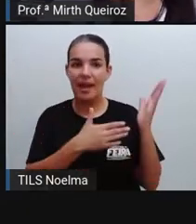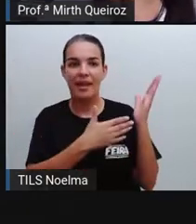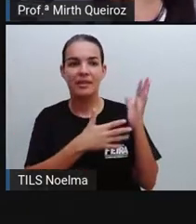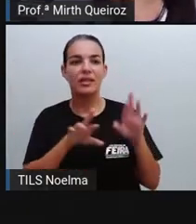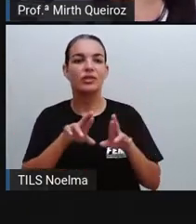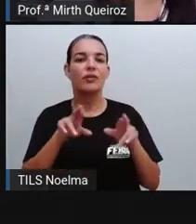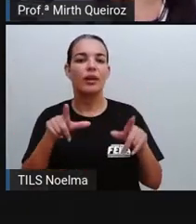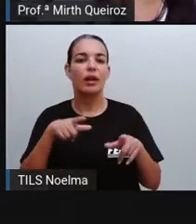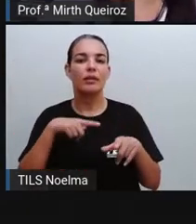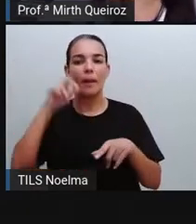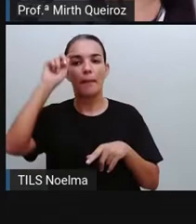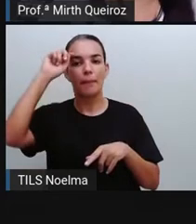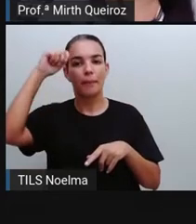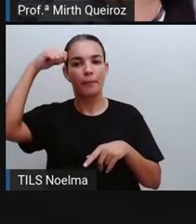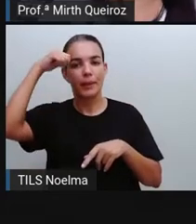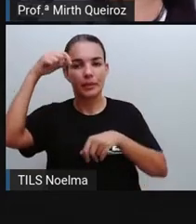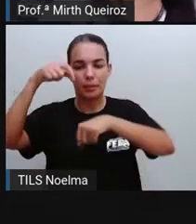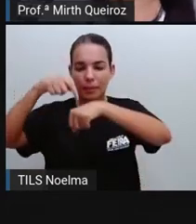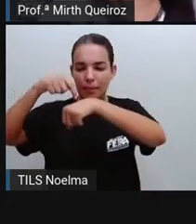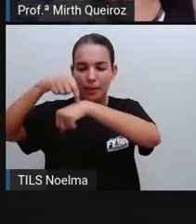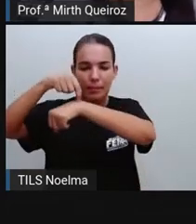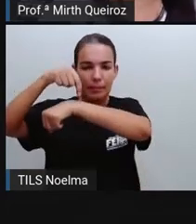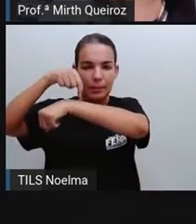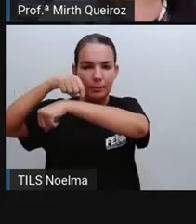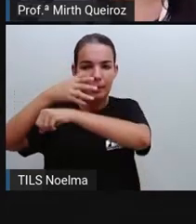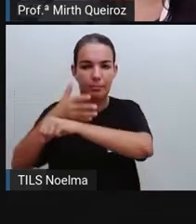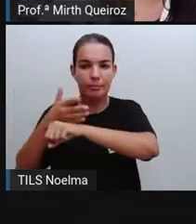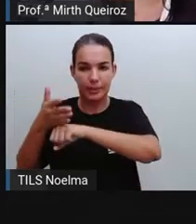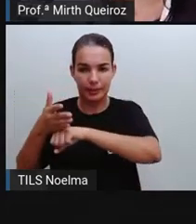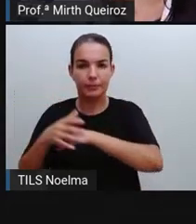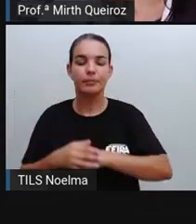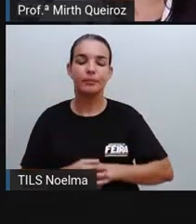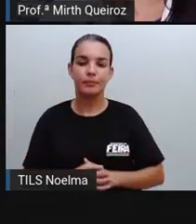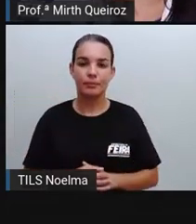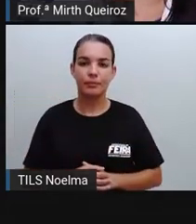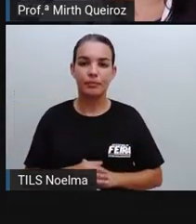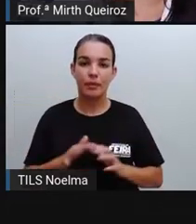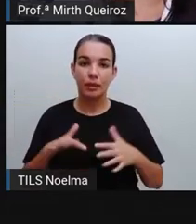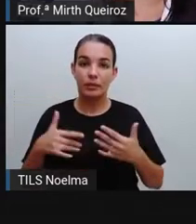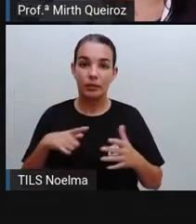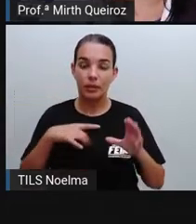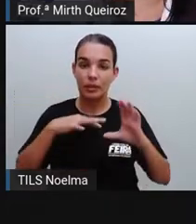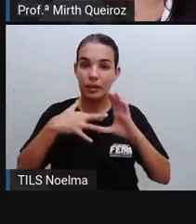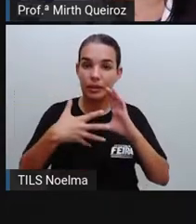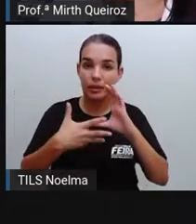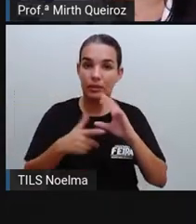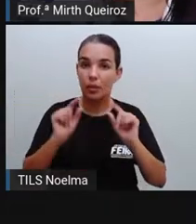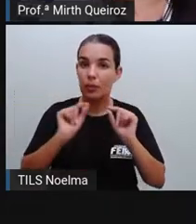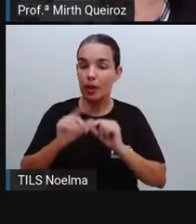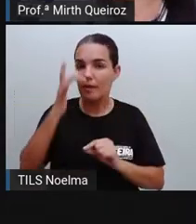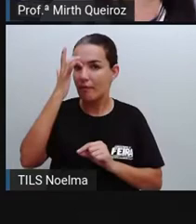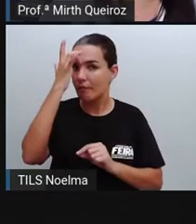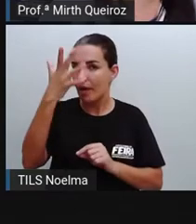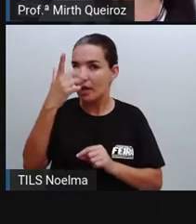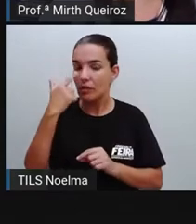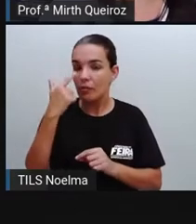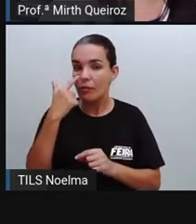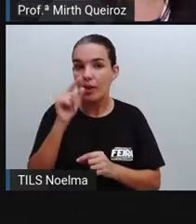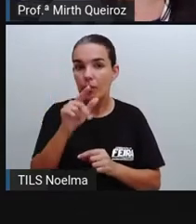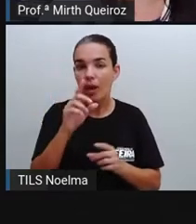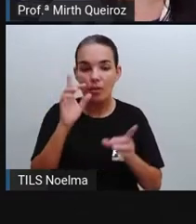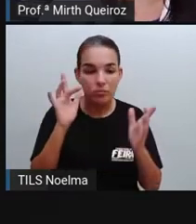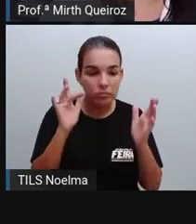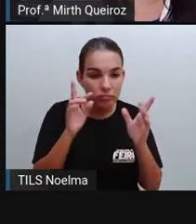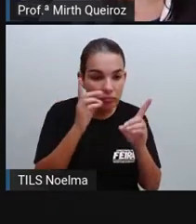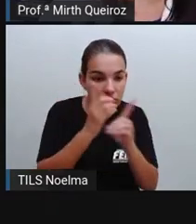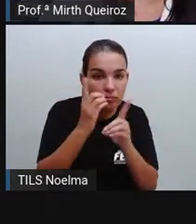possui listas brancas no tronco, na cabeça e nas pernas. Então, devido a essas características, é mais fácil de se identificar se